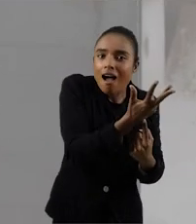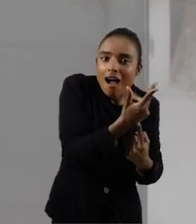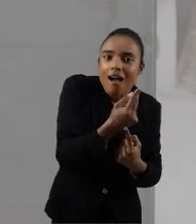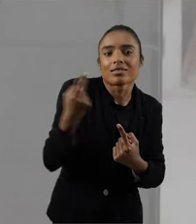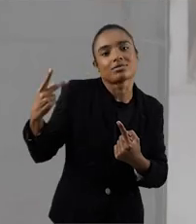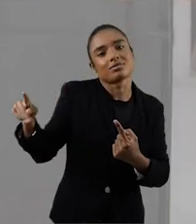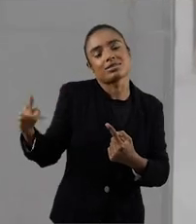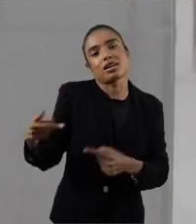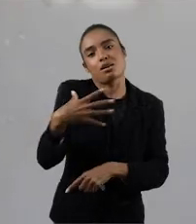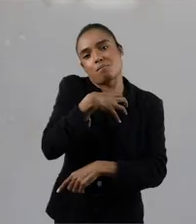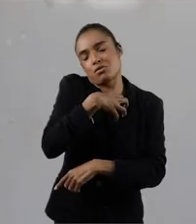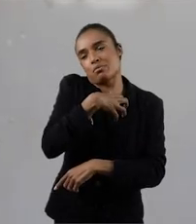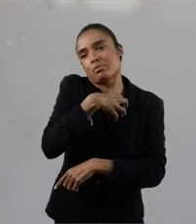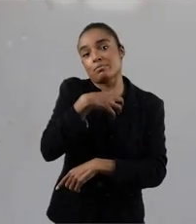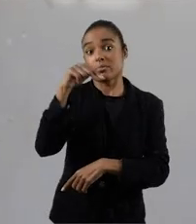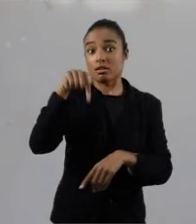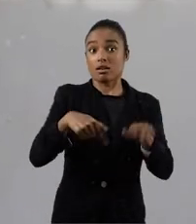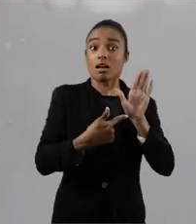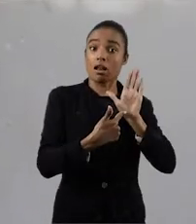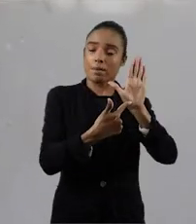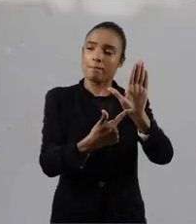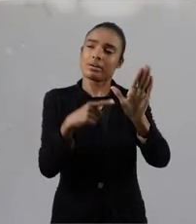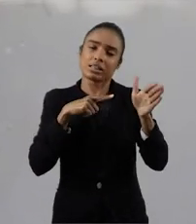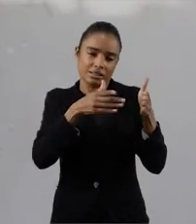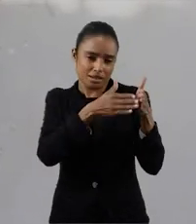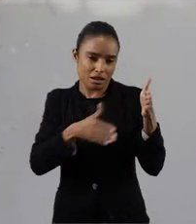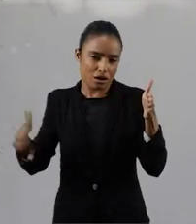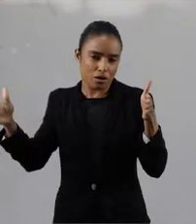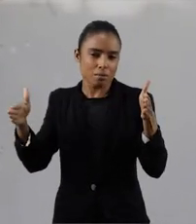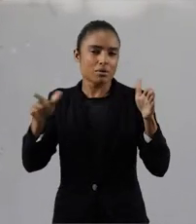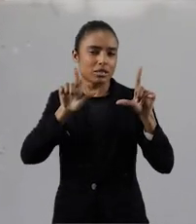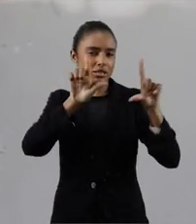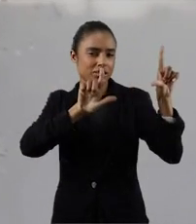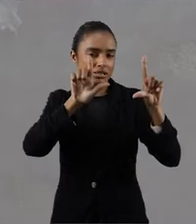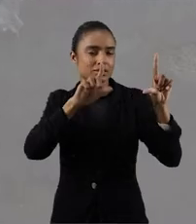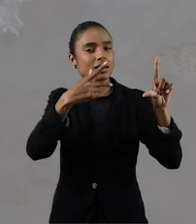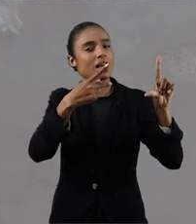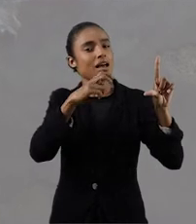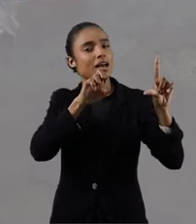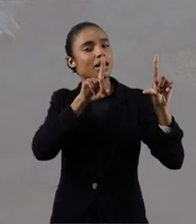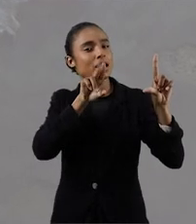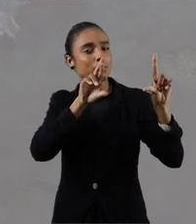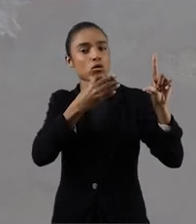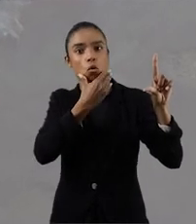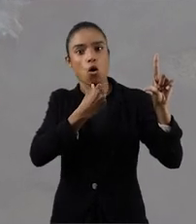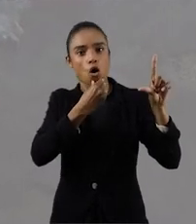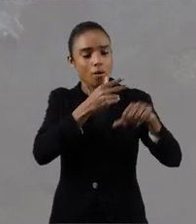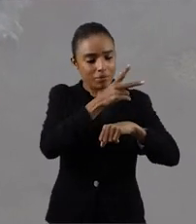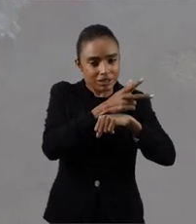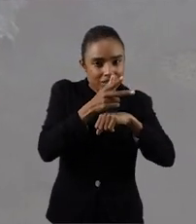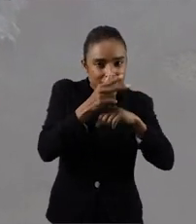projeto muito interessante, específico, verdade, que é uma obra em si que foi... O Pedro Marques